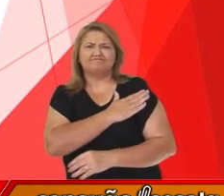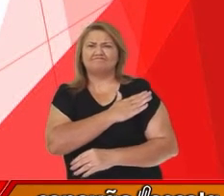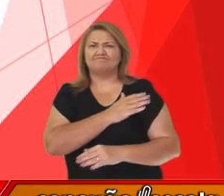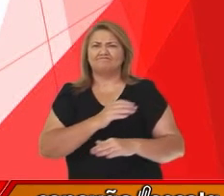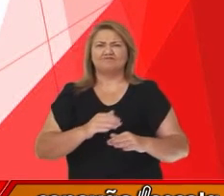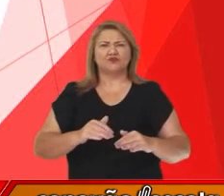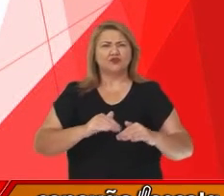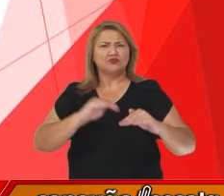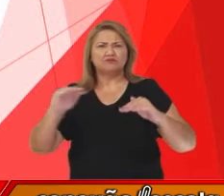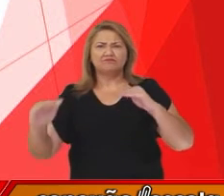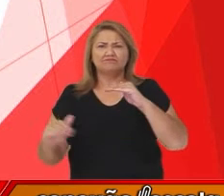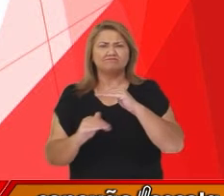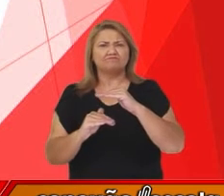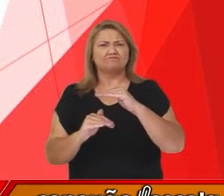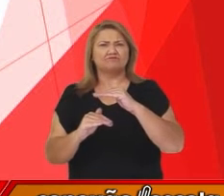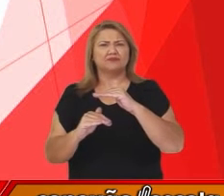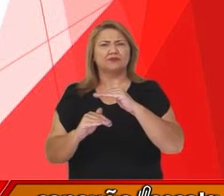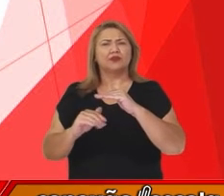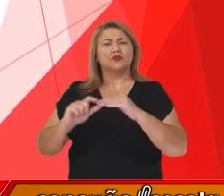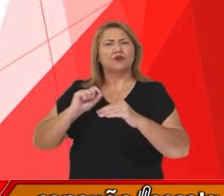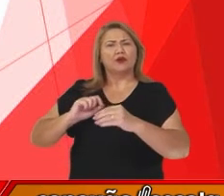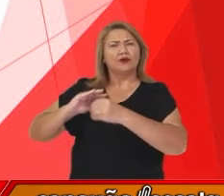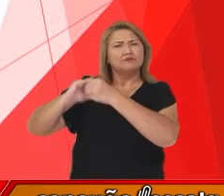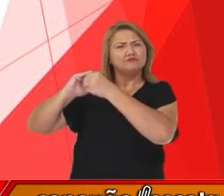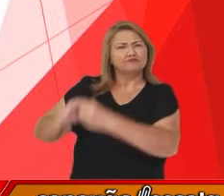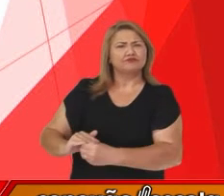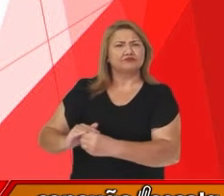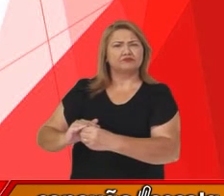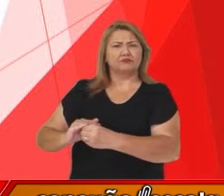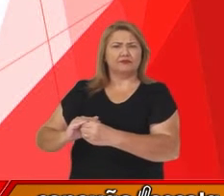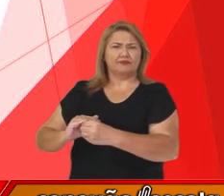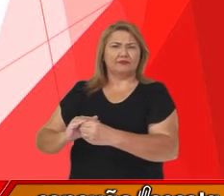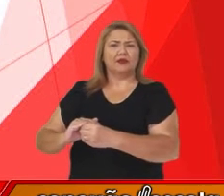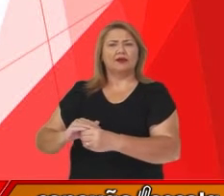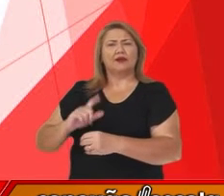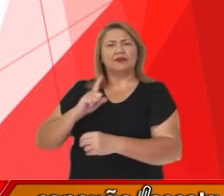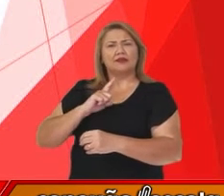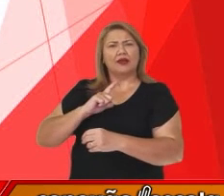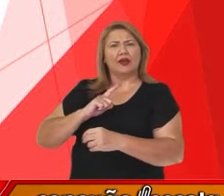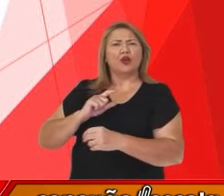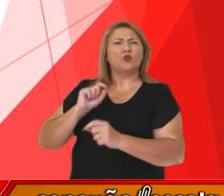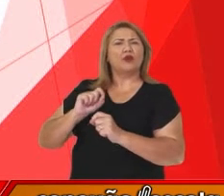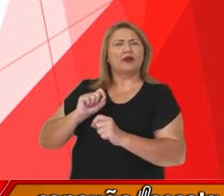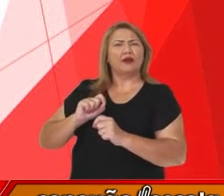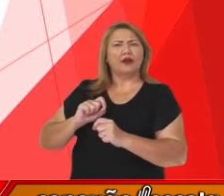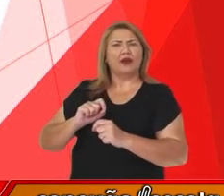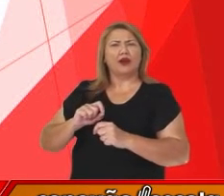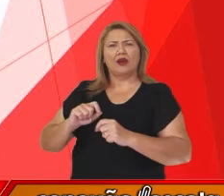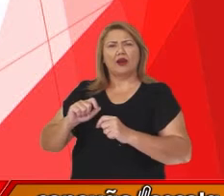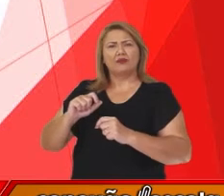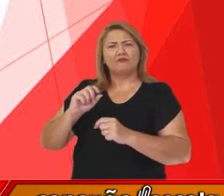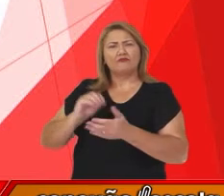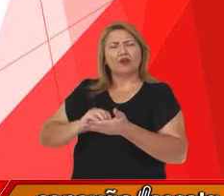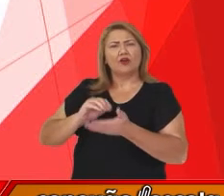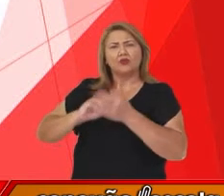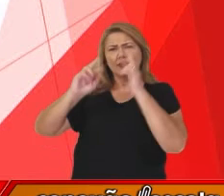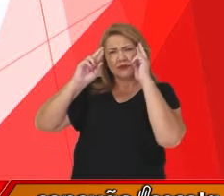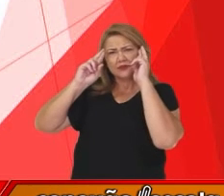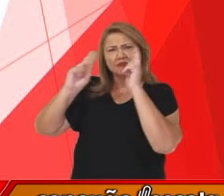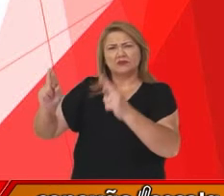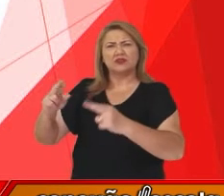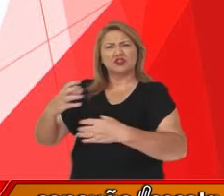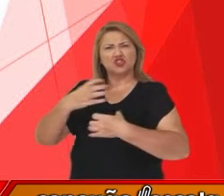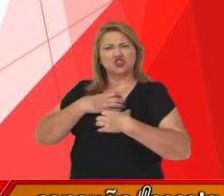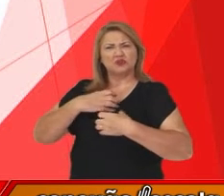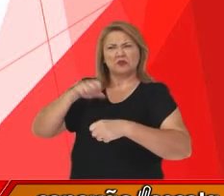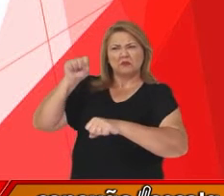desqualificação que insufe o desrespeito pelo diferente, ou que gere aquele sentimento de que tem